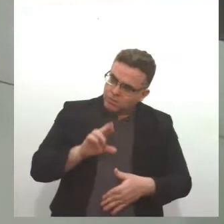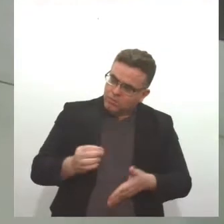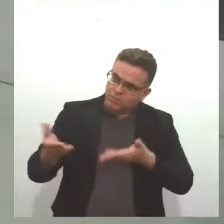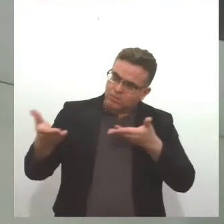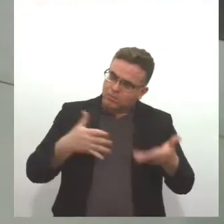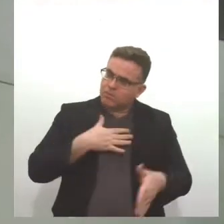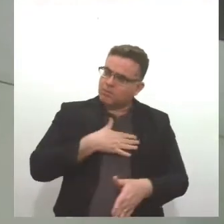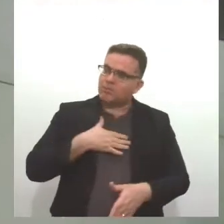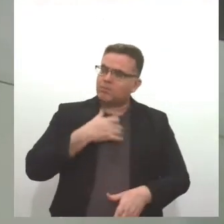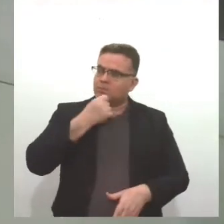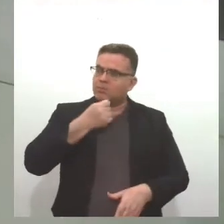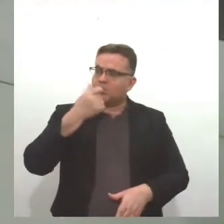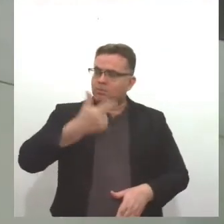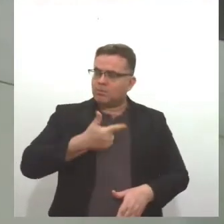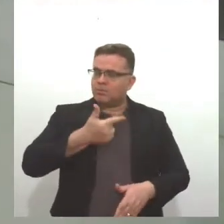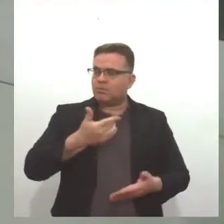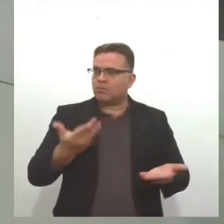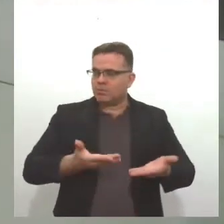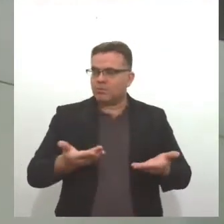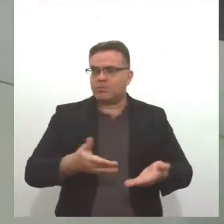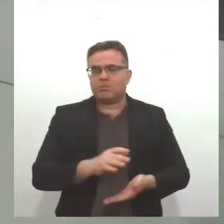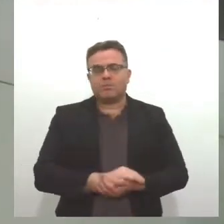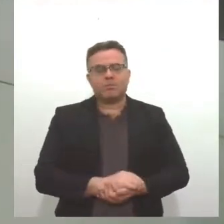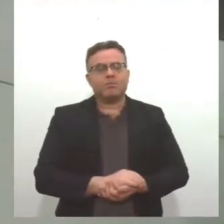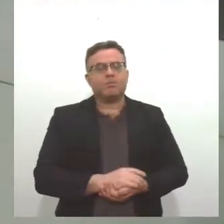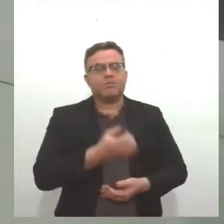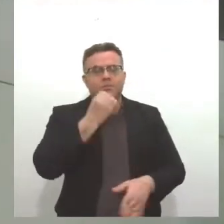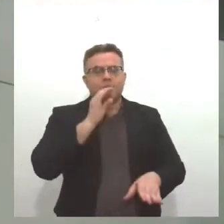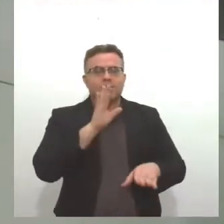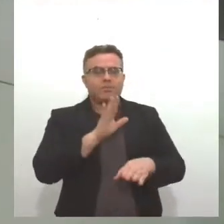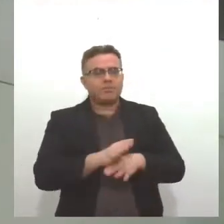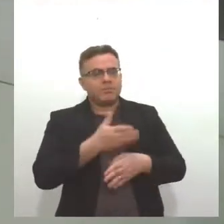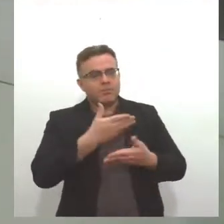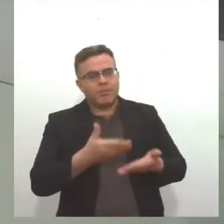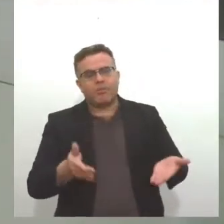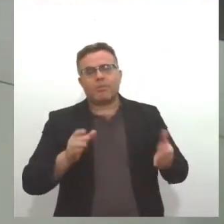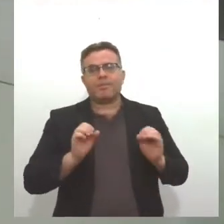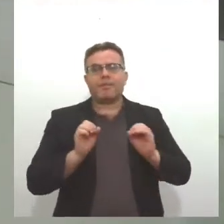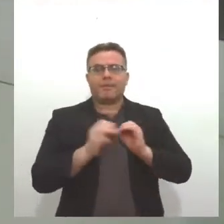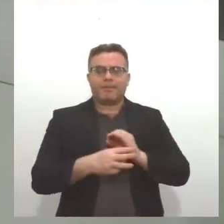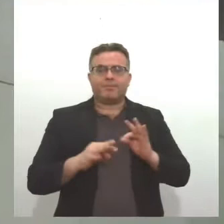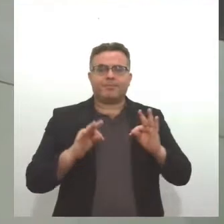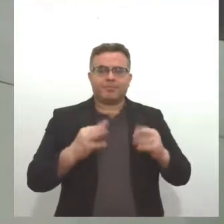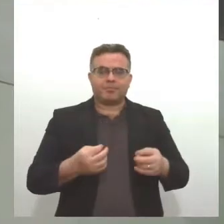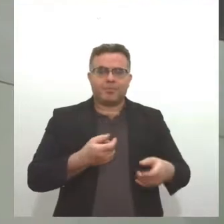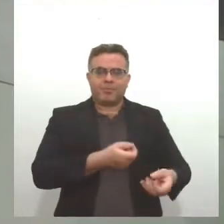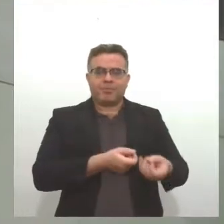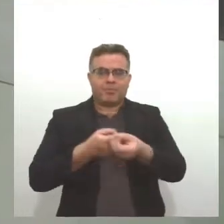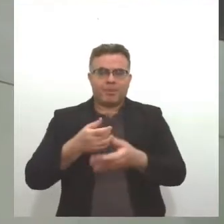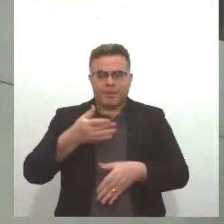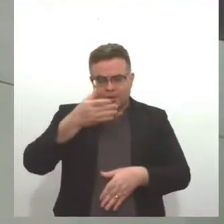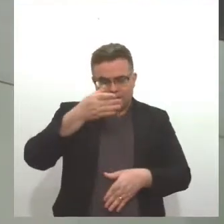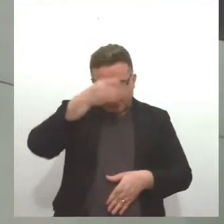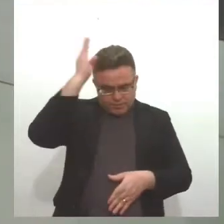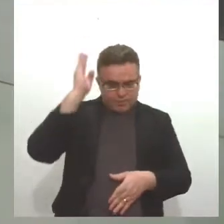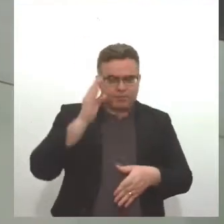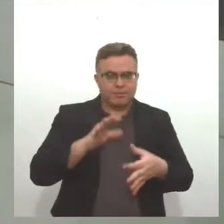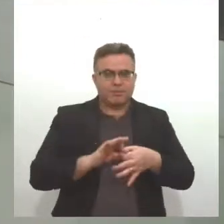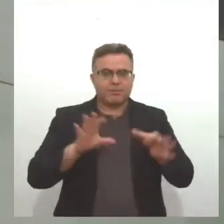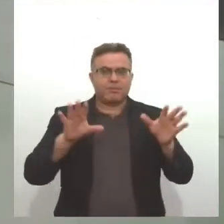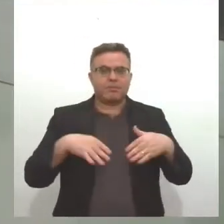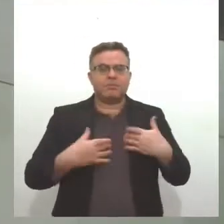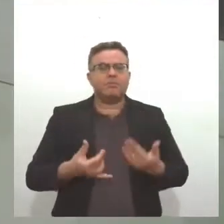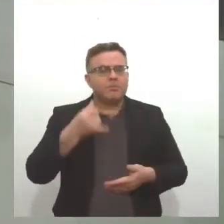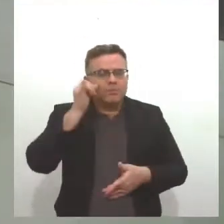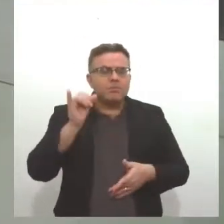da Lese, segunda edição. Boa tarde a todos, a TV Lese, Corpo de Bombeiros à disposição. Tem como evitar esse